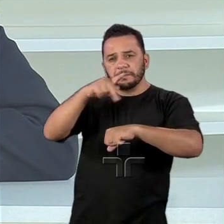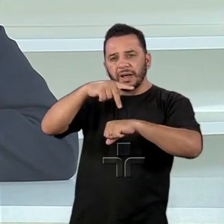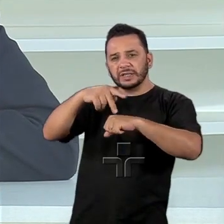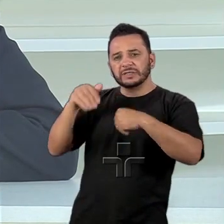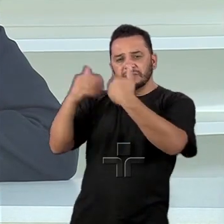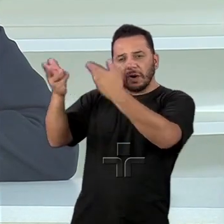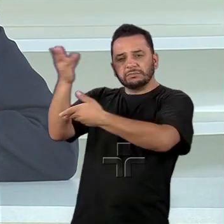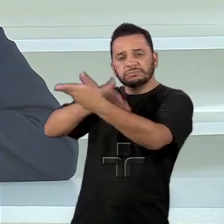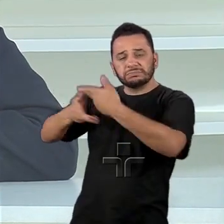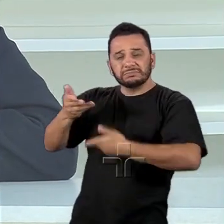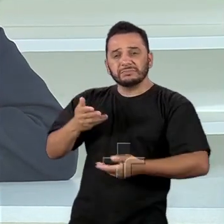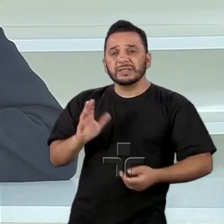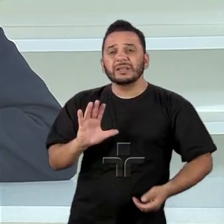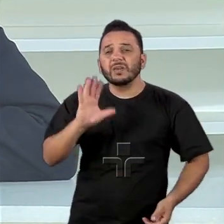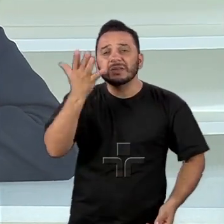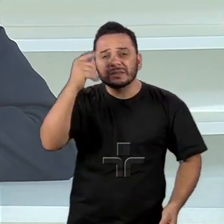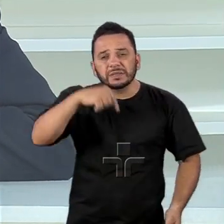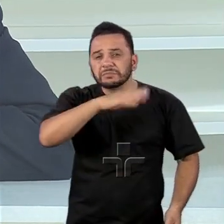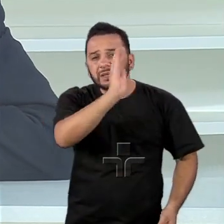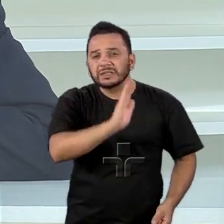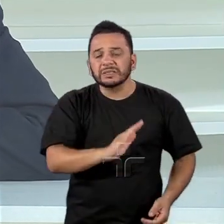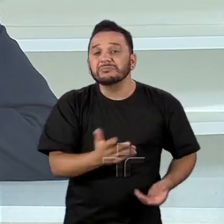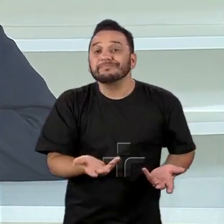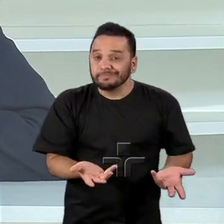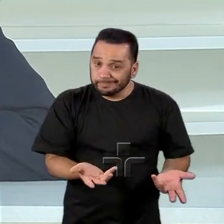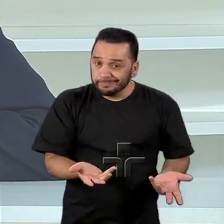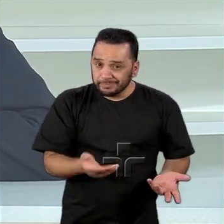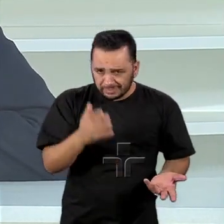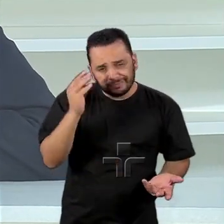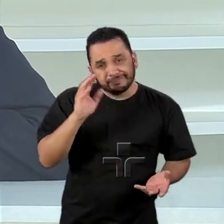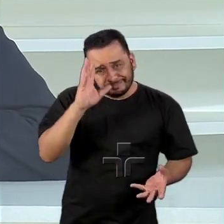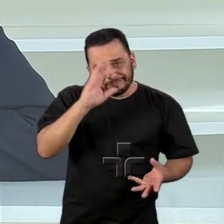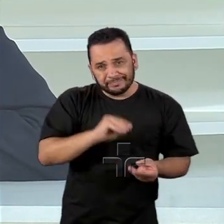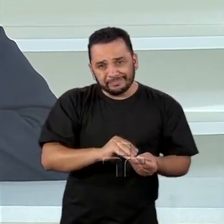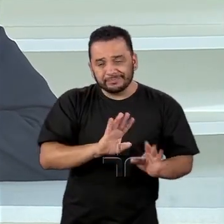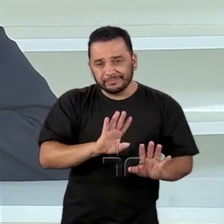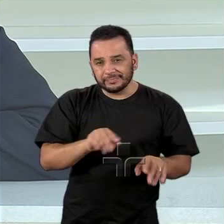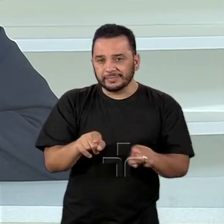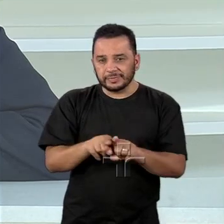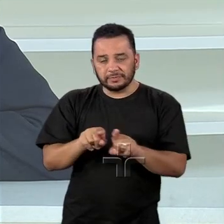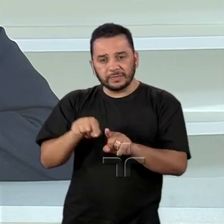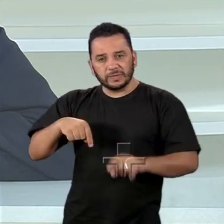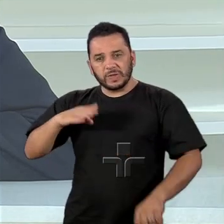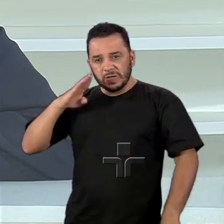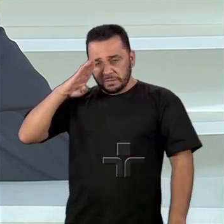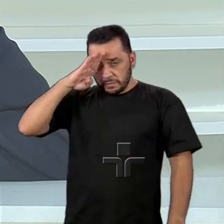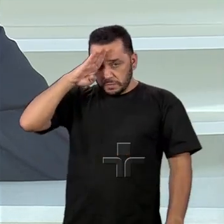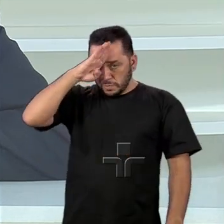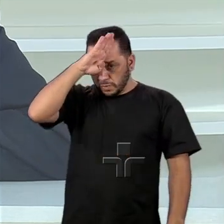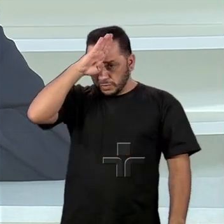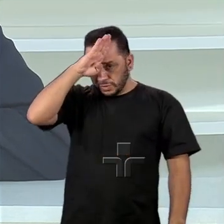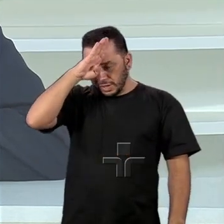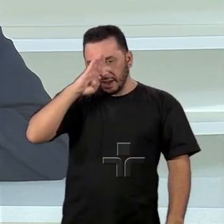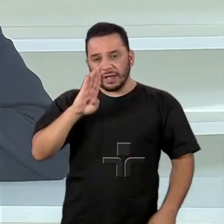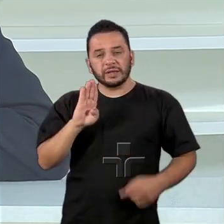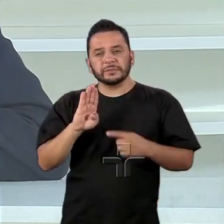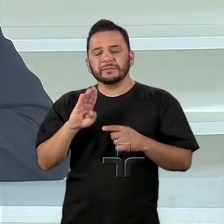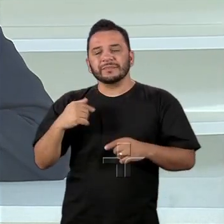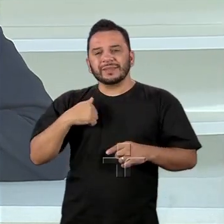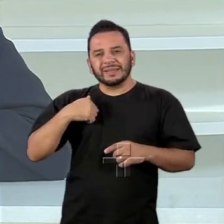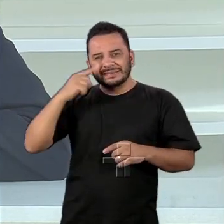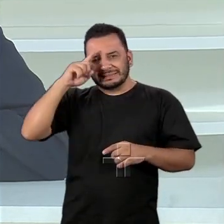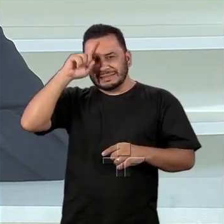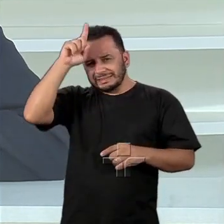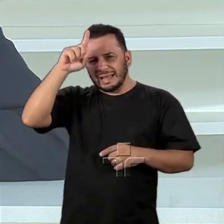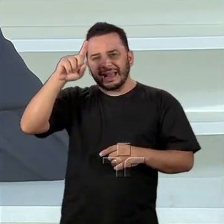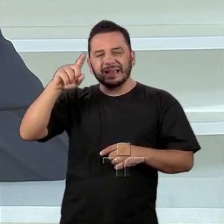aqui no Brasil. No caso do Bolsonaro, as ideias são muito genéricas